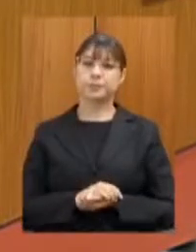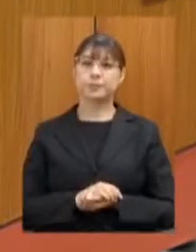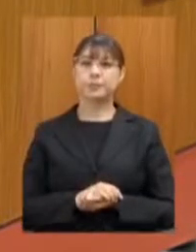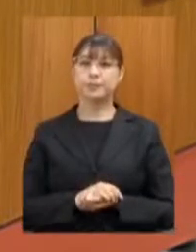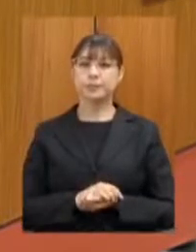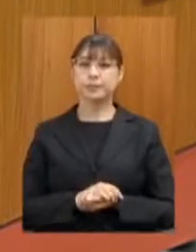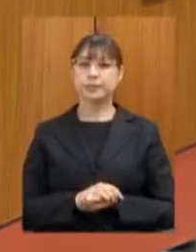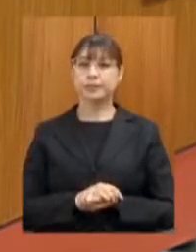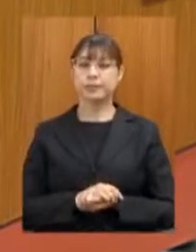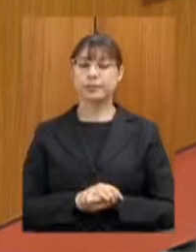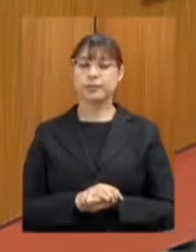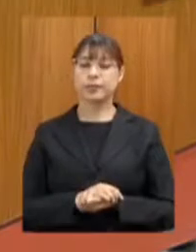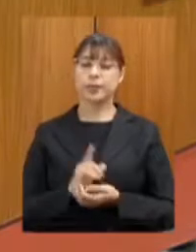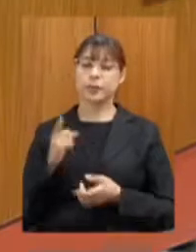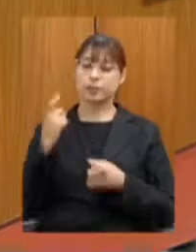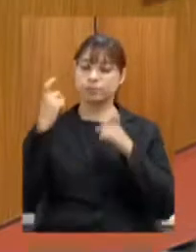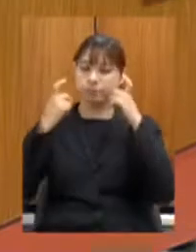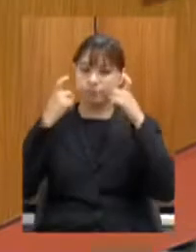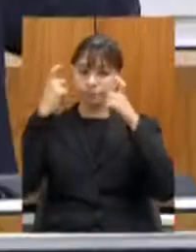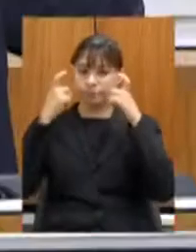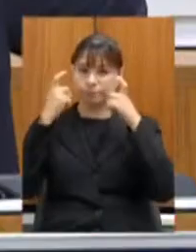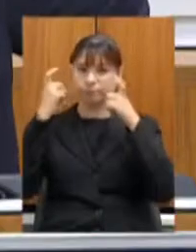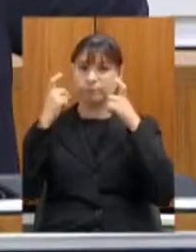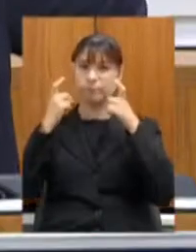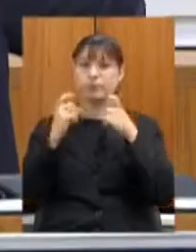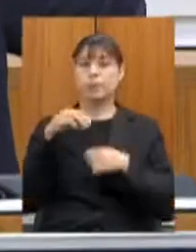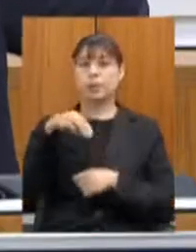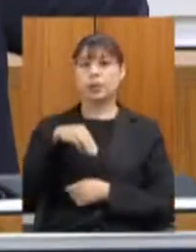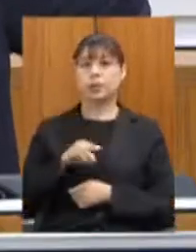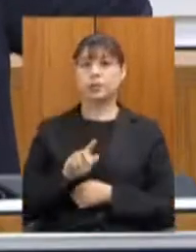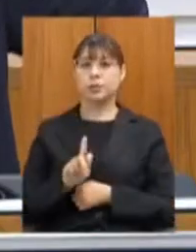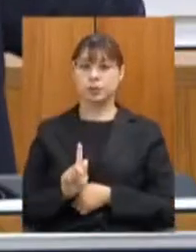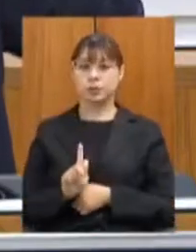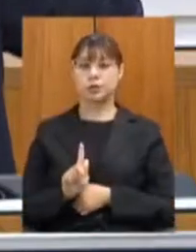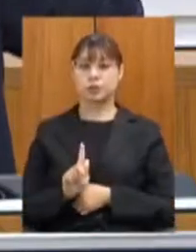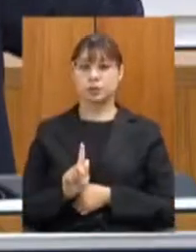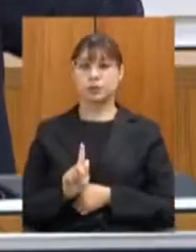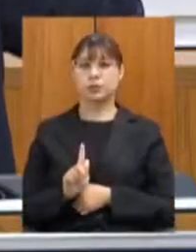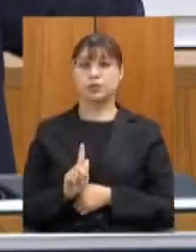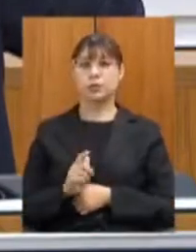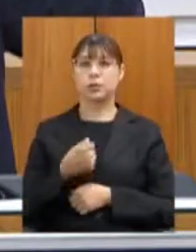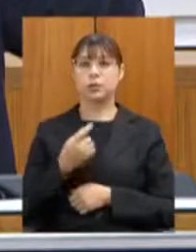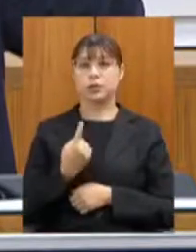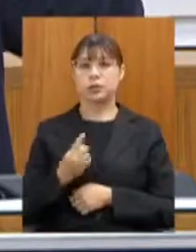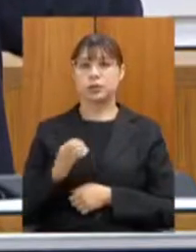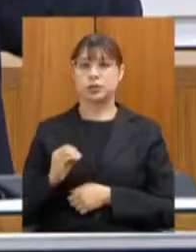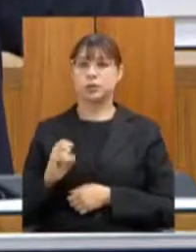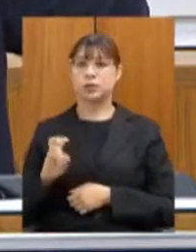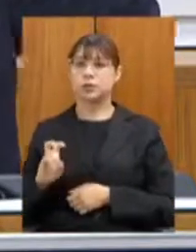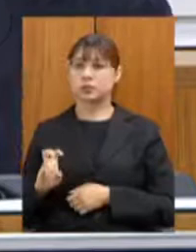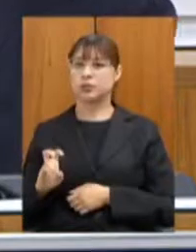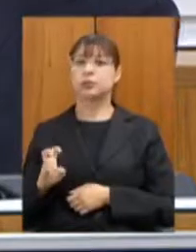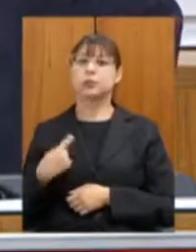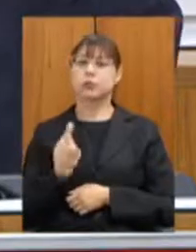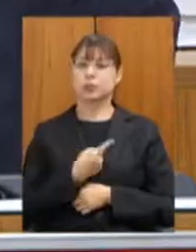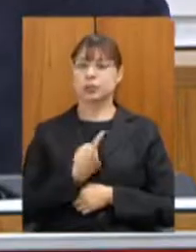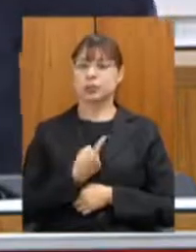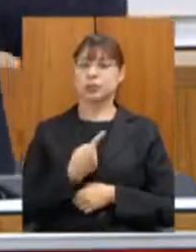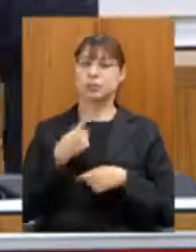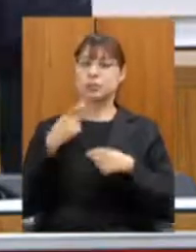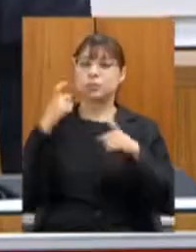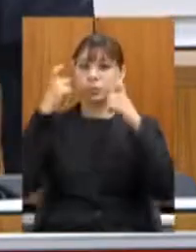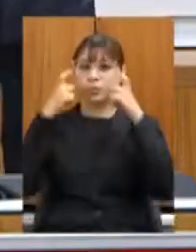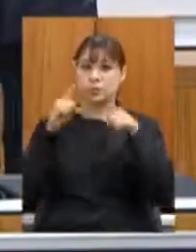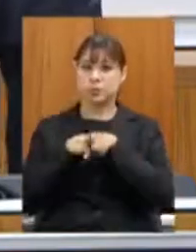a sua preocupação com a com a MG 105 é a nossa também só